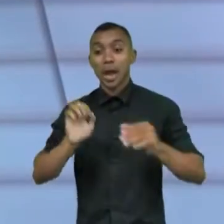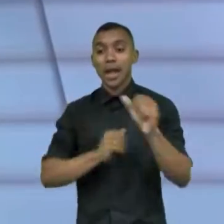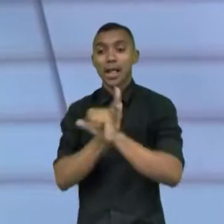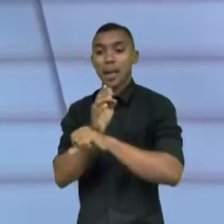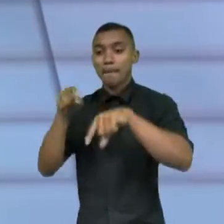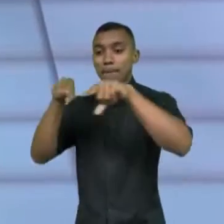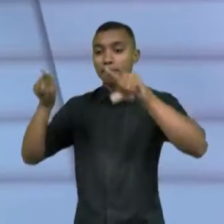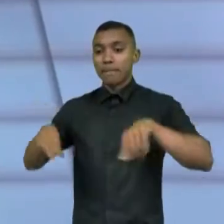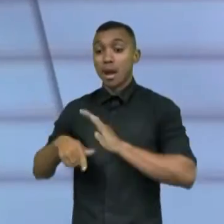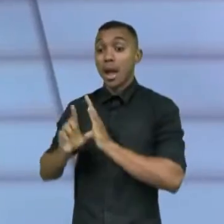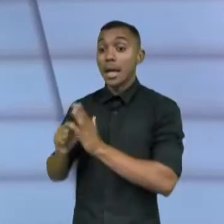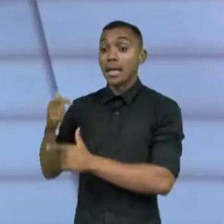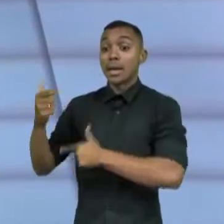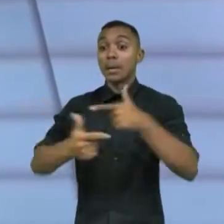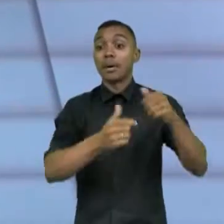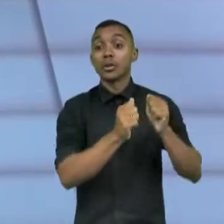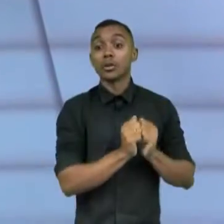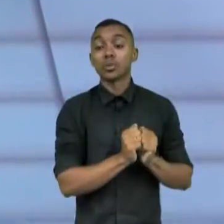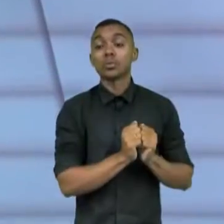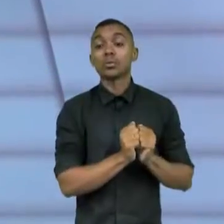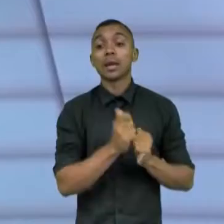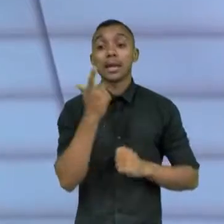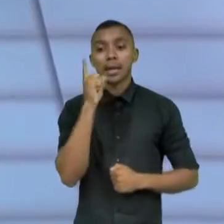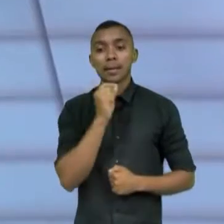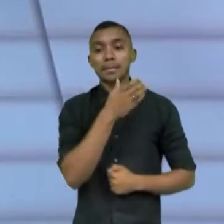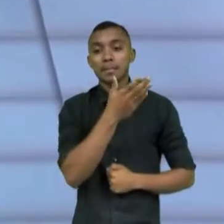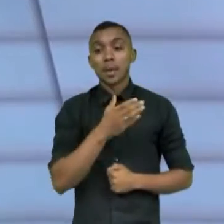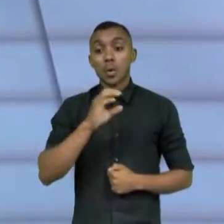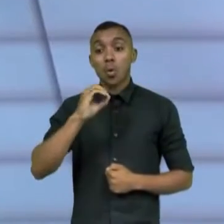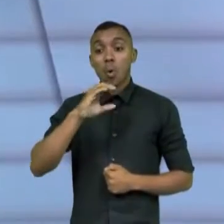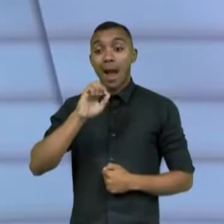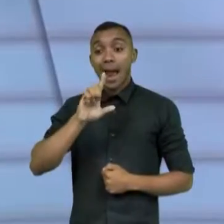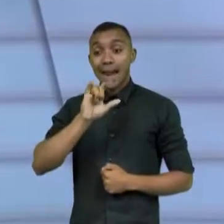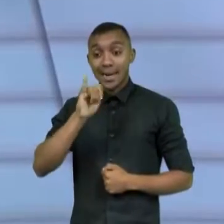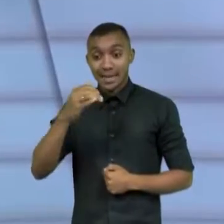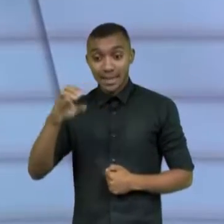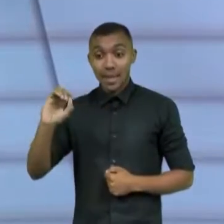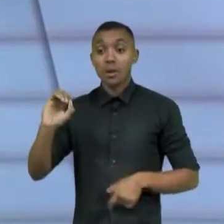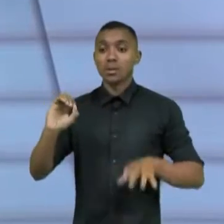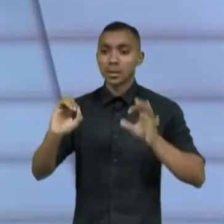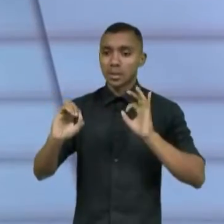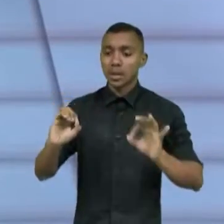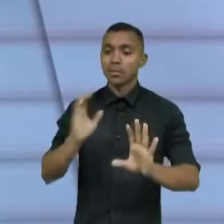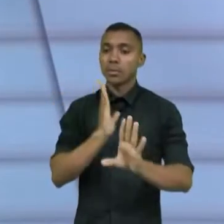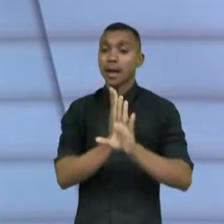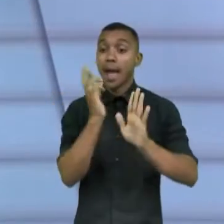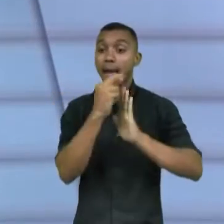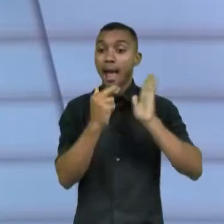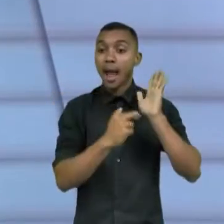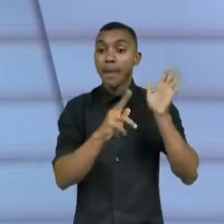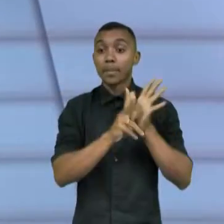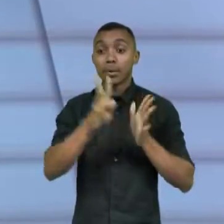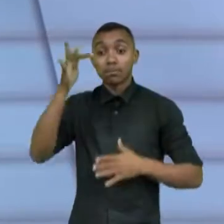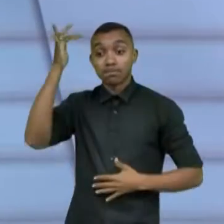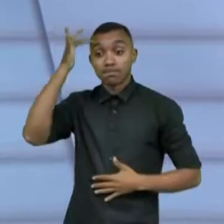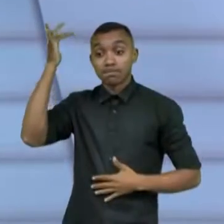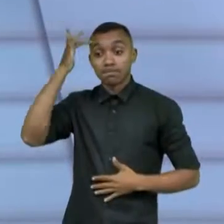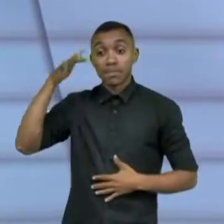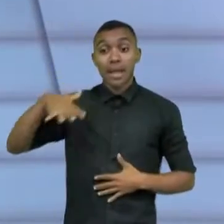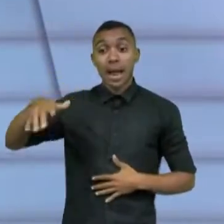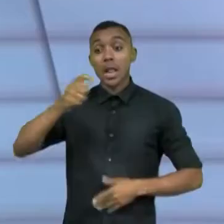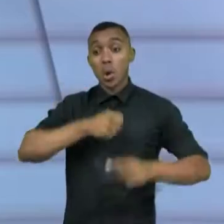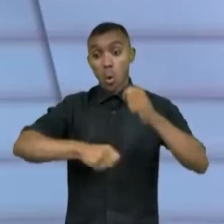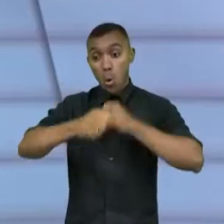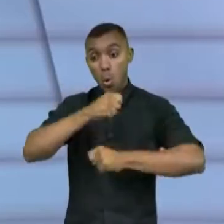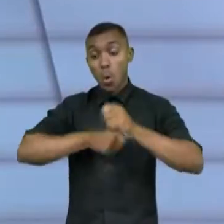um trabalho junto à coalizão, né, passando uma régua de maturidade do ecossistema de negócios de